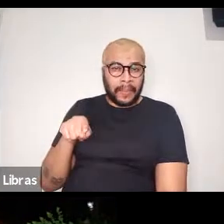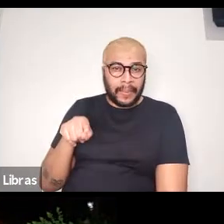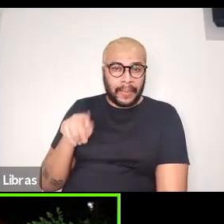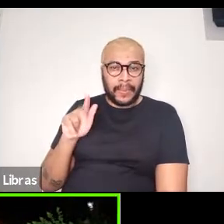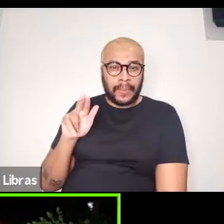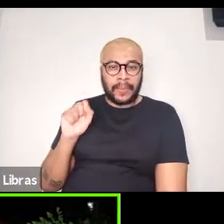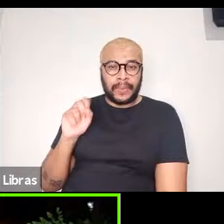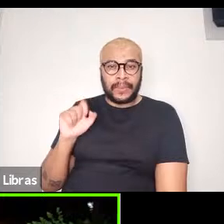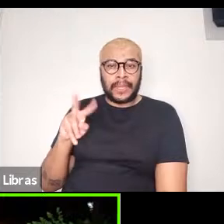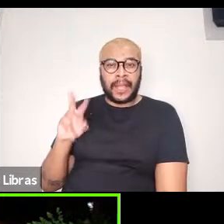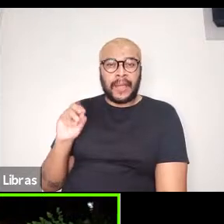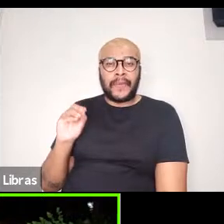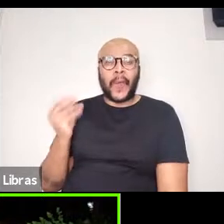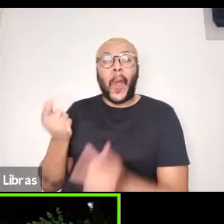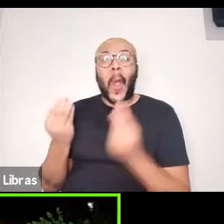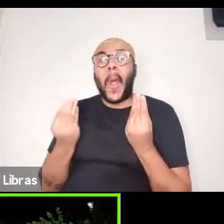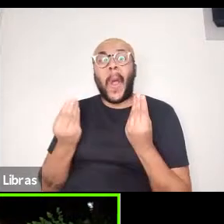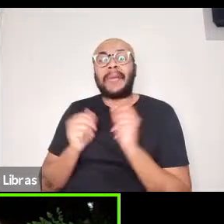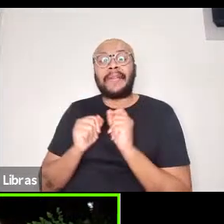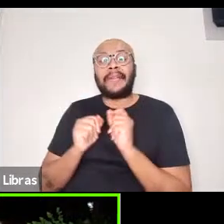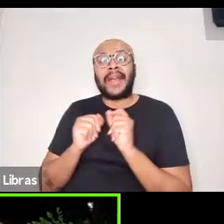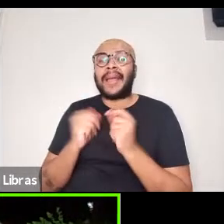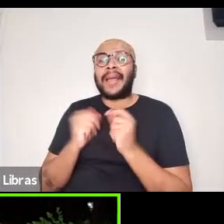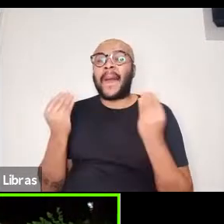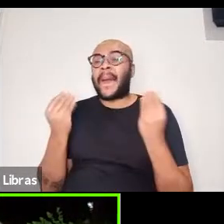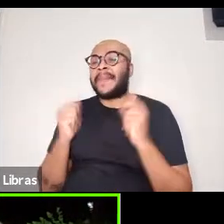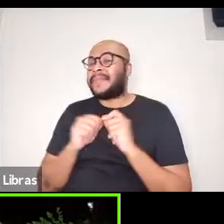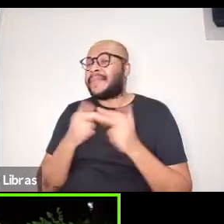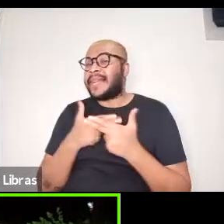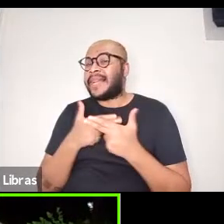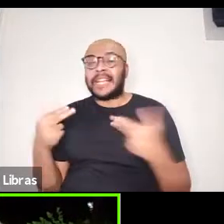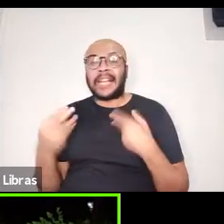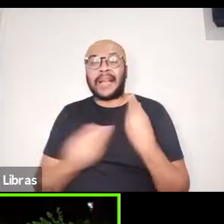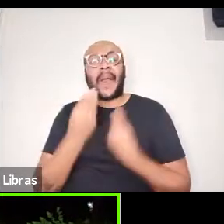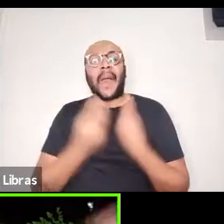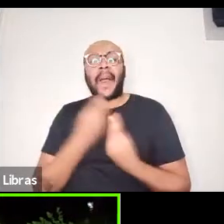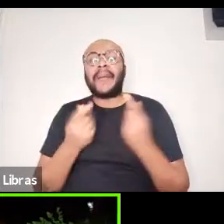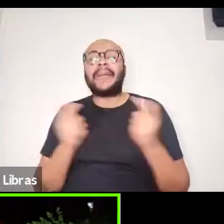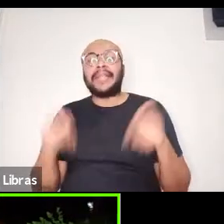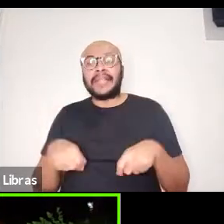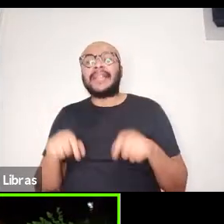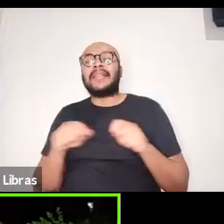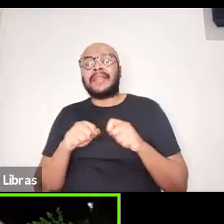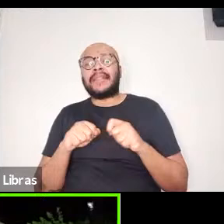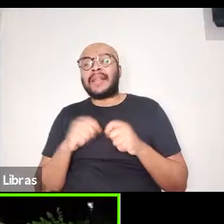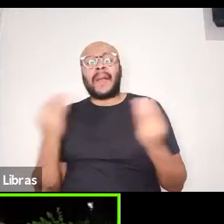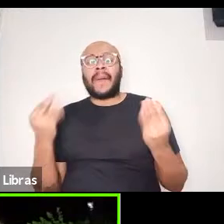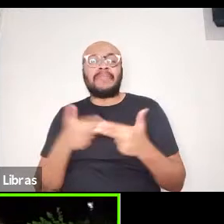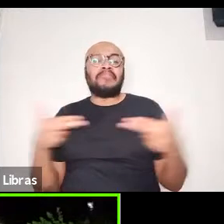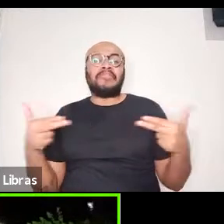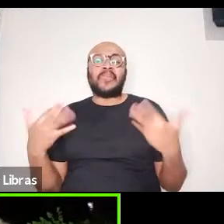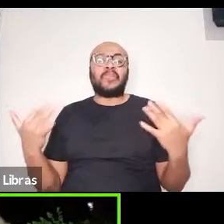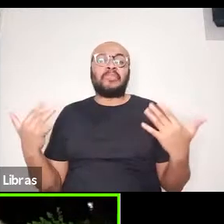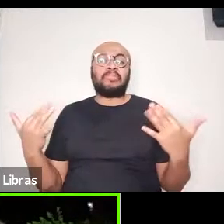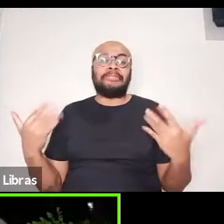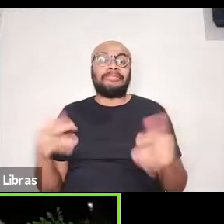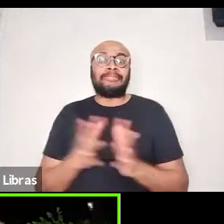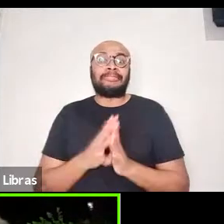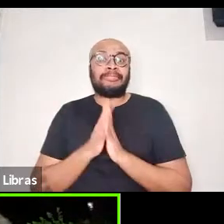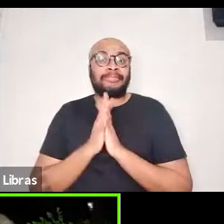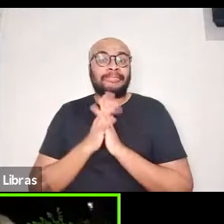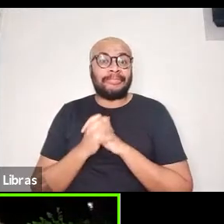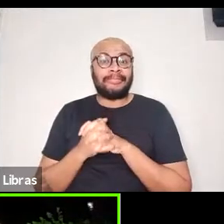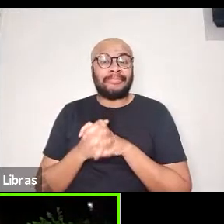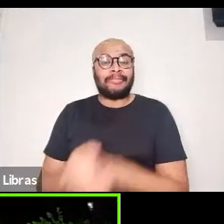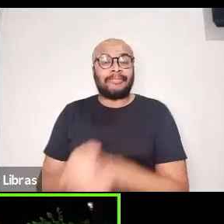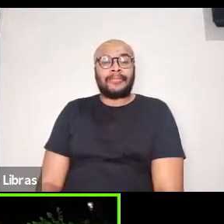Como é que a gente faz para ter as boas resenhas, aquelas que dão réplicas e tréplicas e que é o que nós